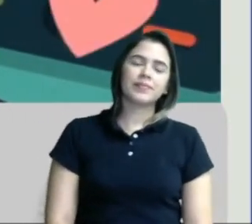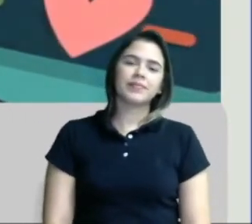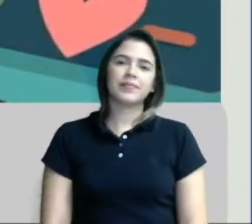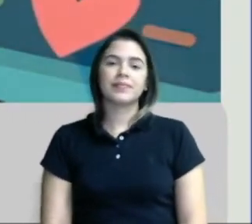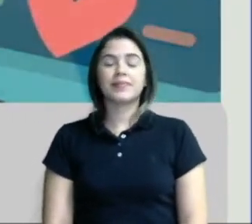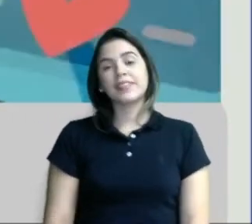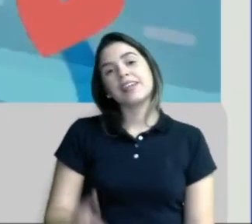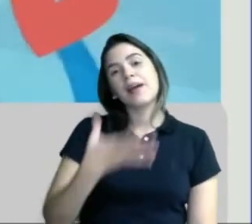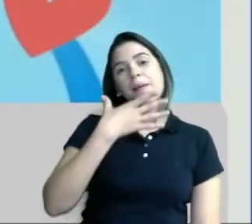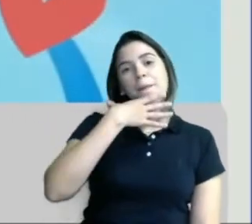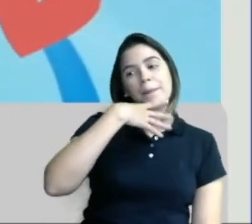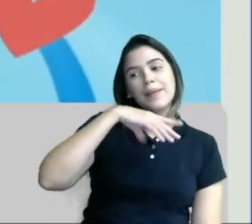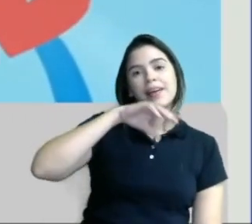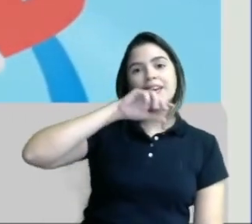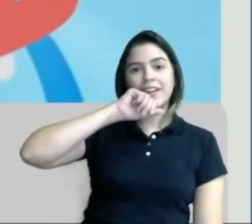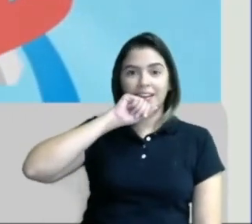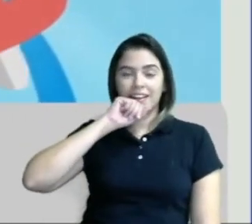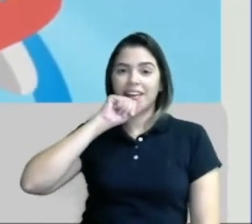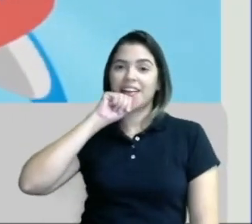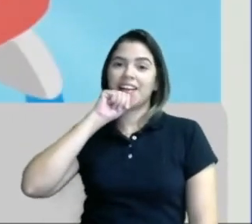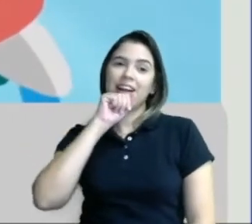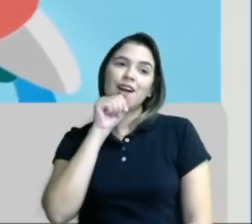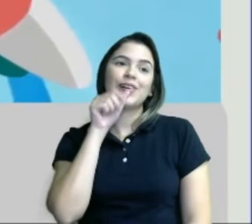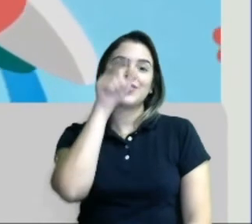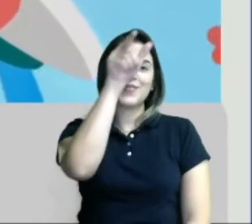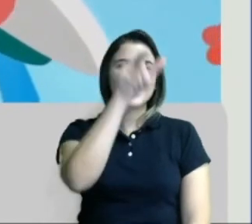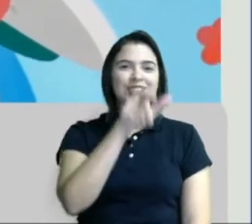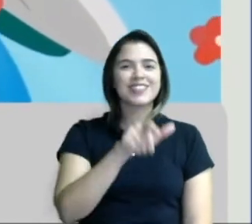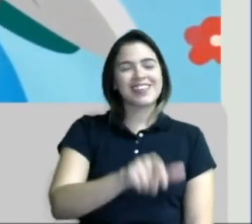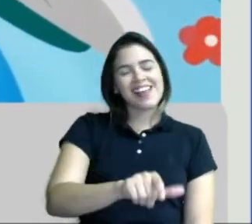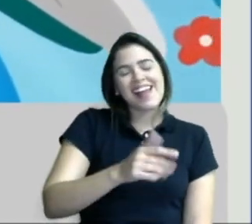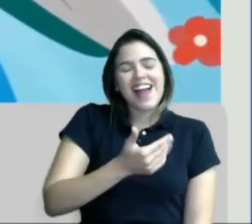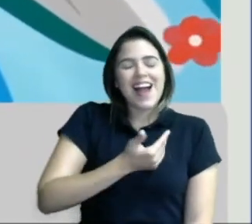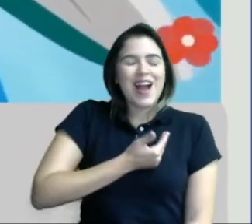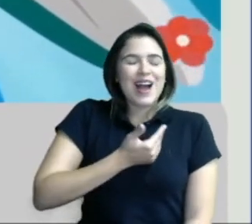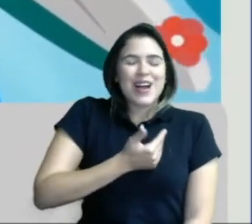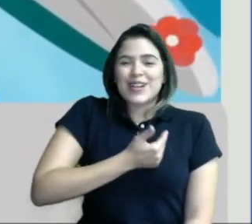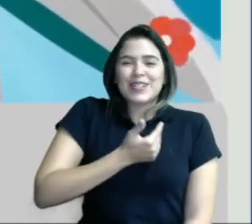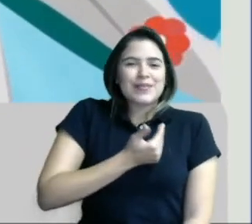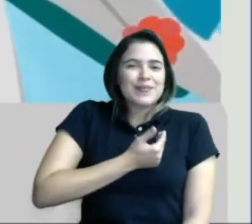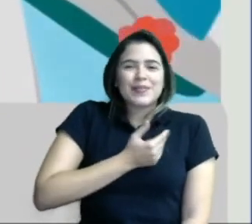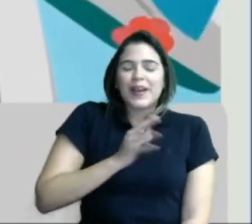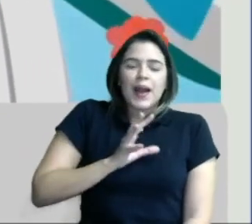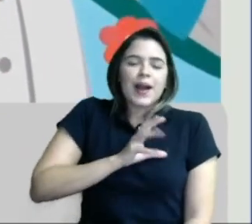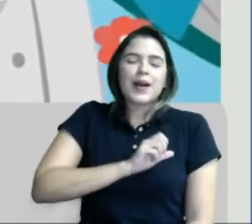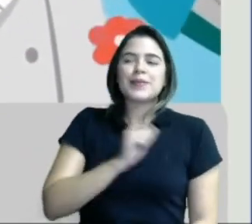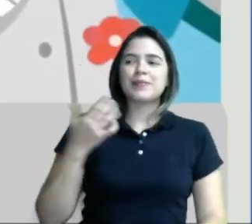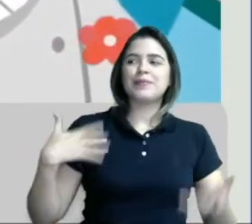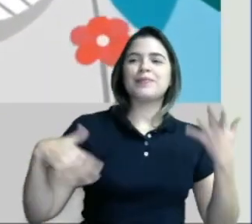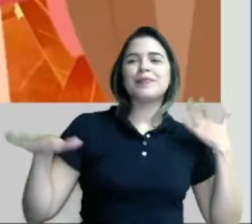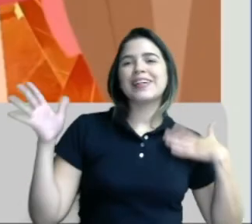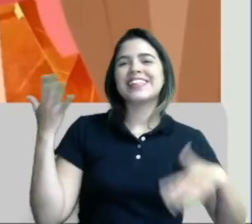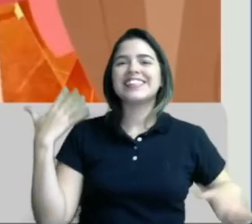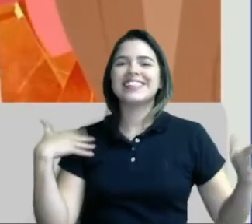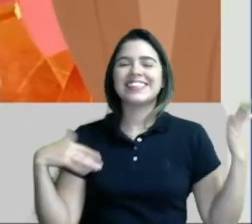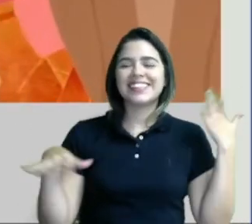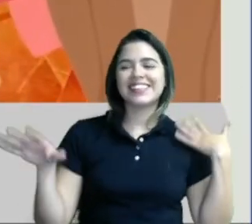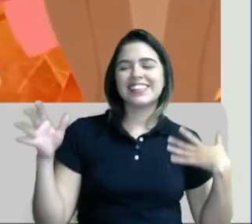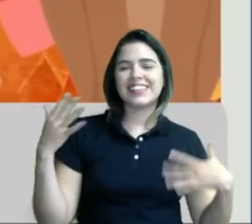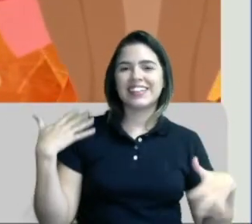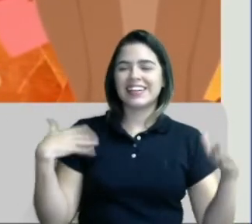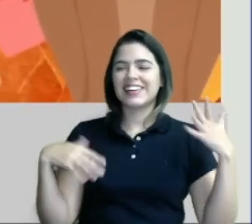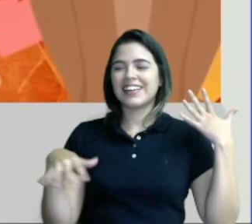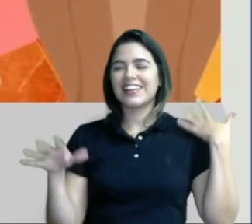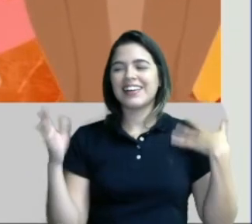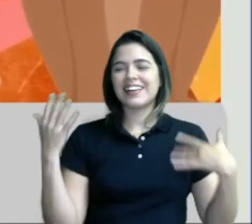Pai, você é meu melhor amigo. Adoro passear contigo. Fim de semana